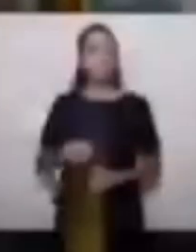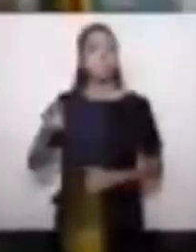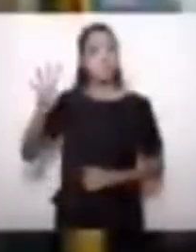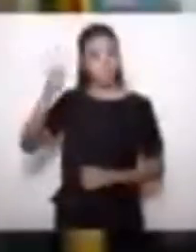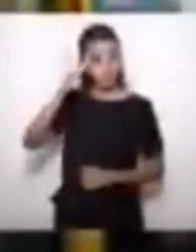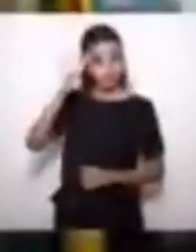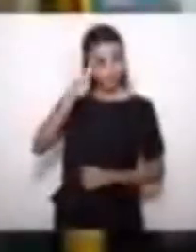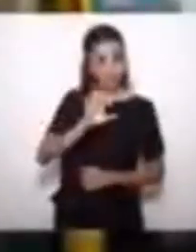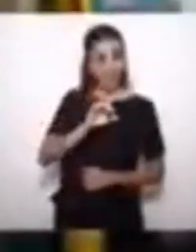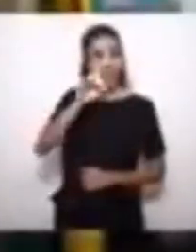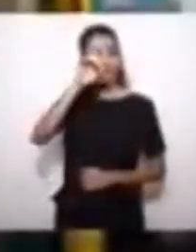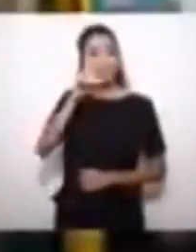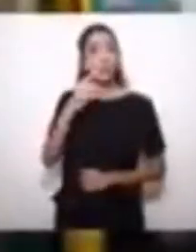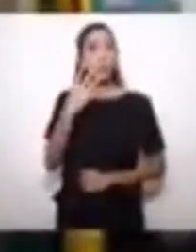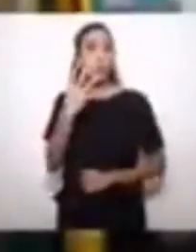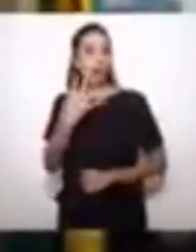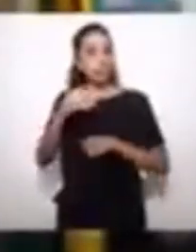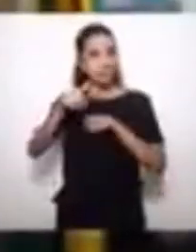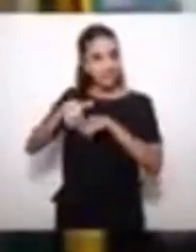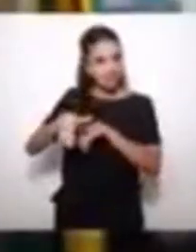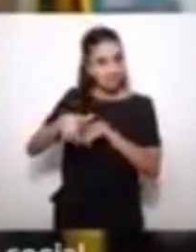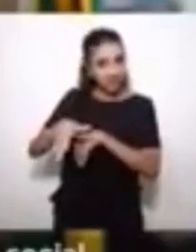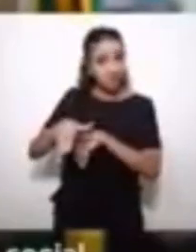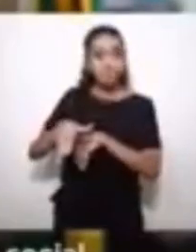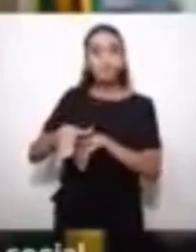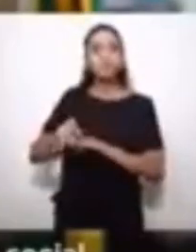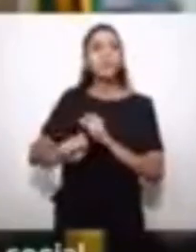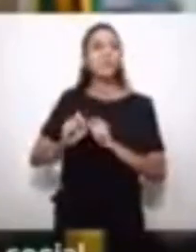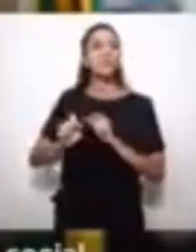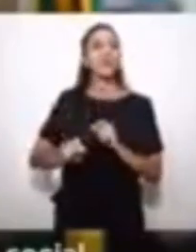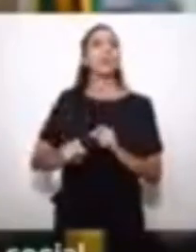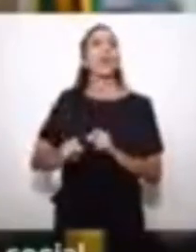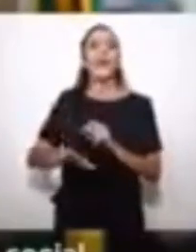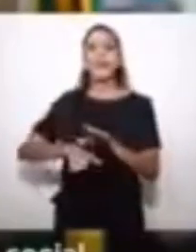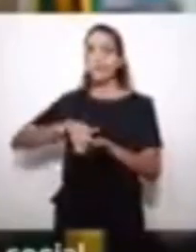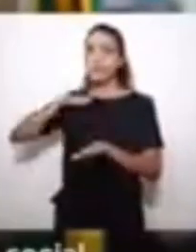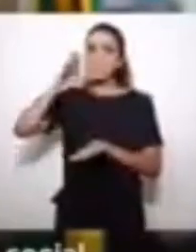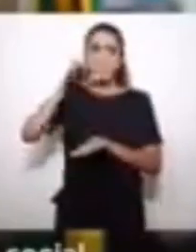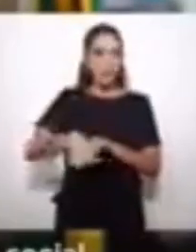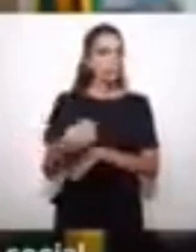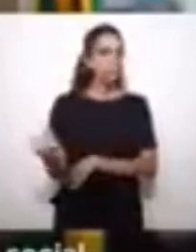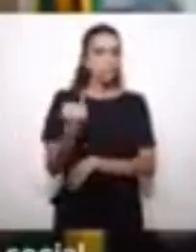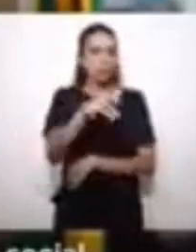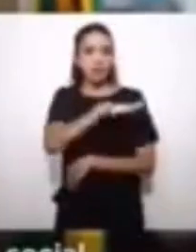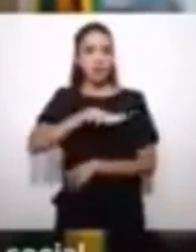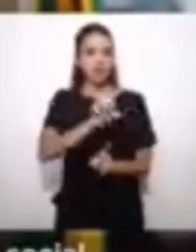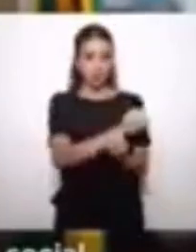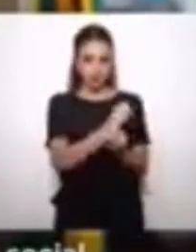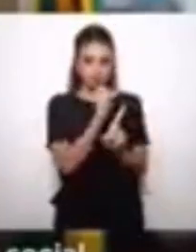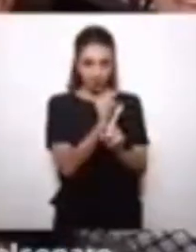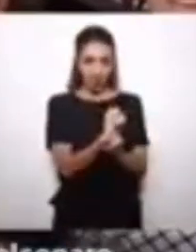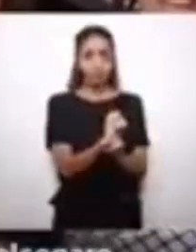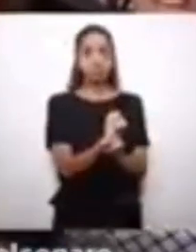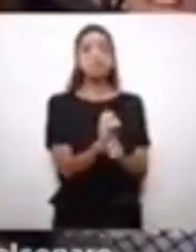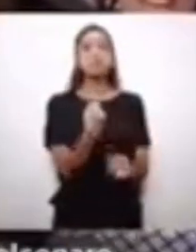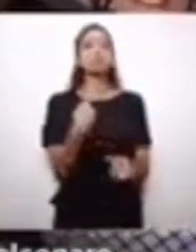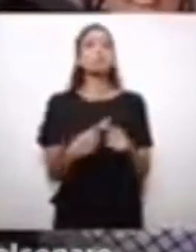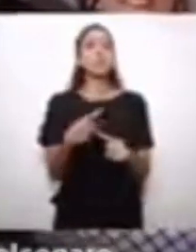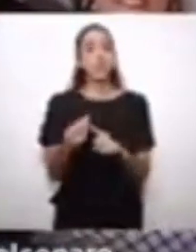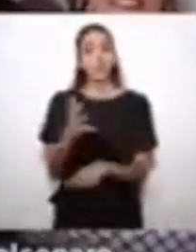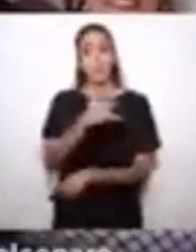Nesta quarta-feira, dia 4 de setembro, nós estamos dando um passo muito importante na área social.